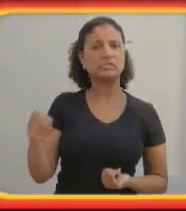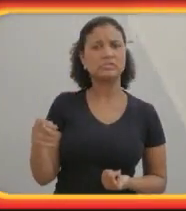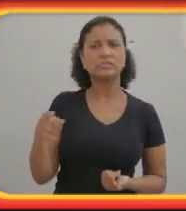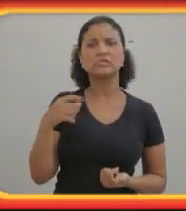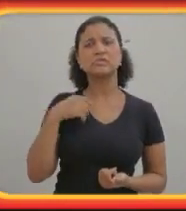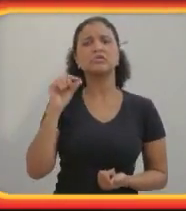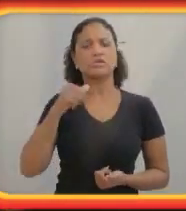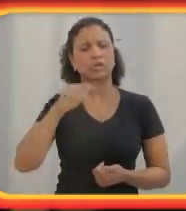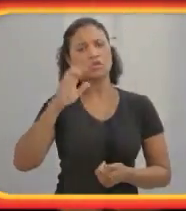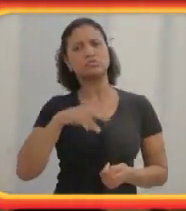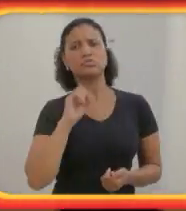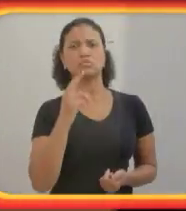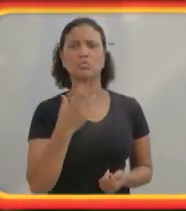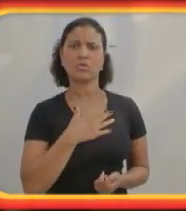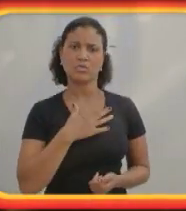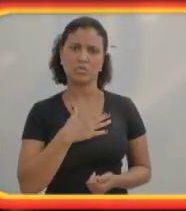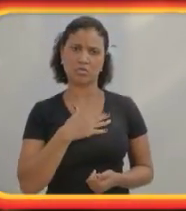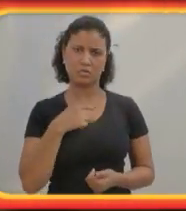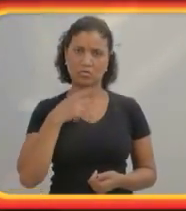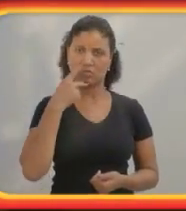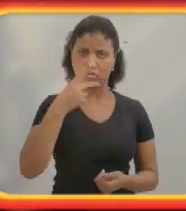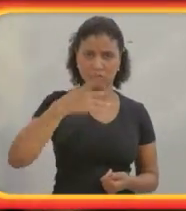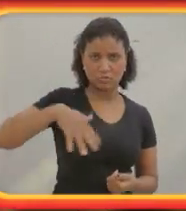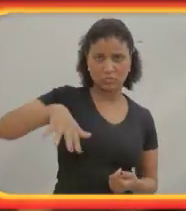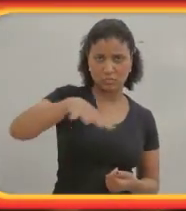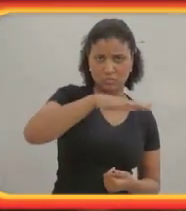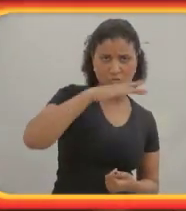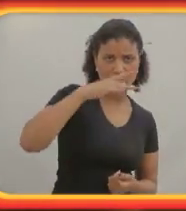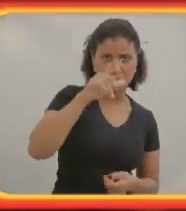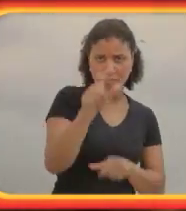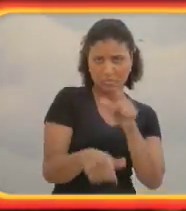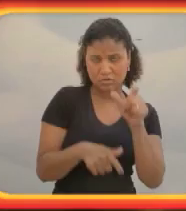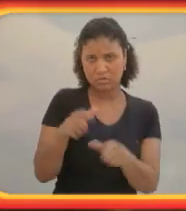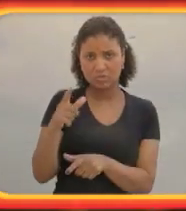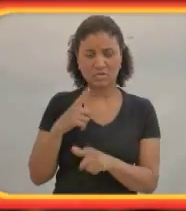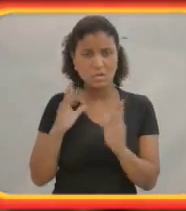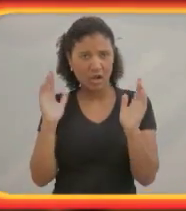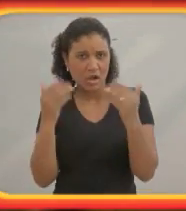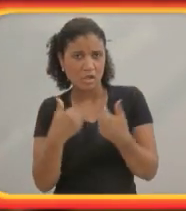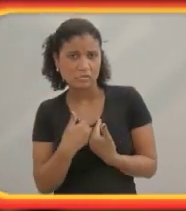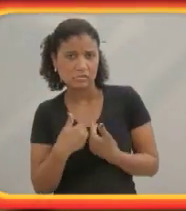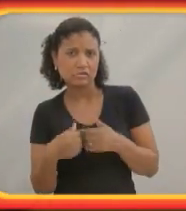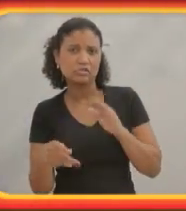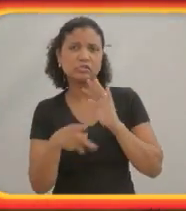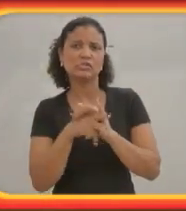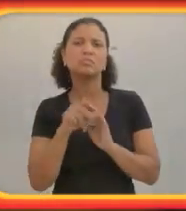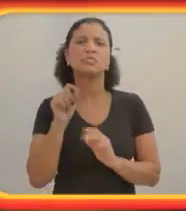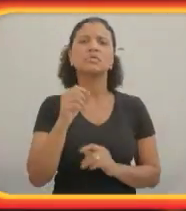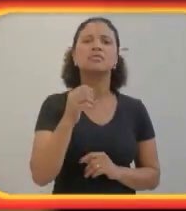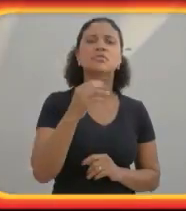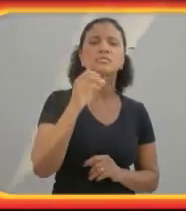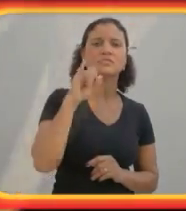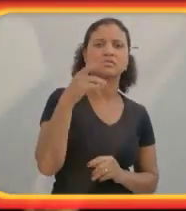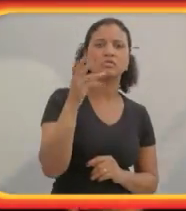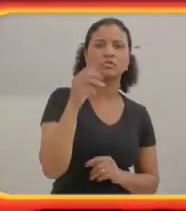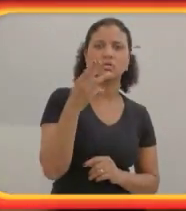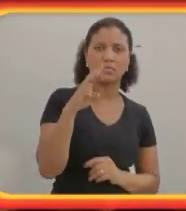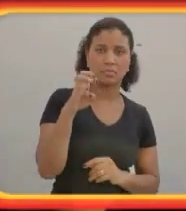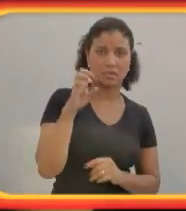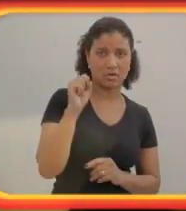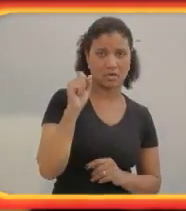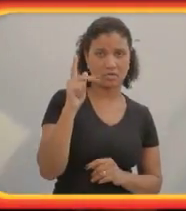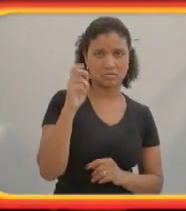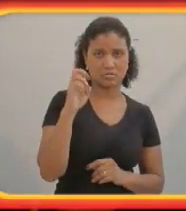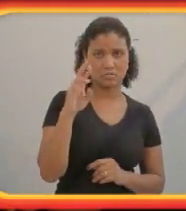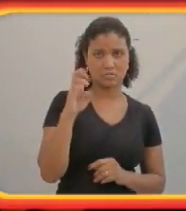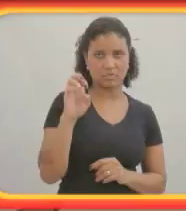Era dito que o personagem tinha autismo, do tipo síndrome de Asperger. Eu pensei, se esse personagem tem autismo,